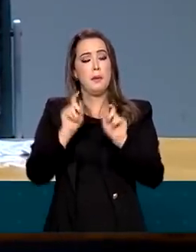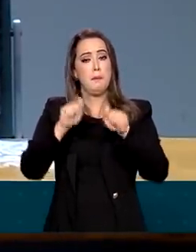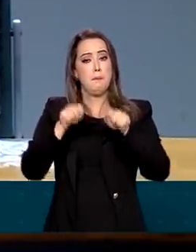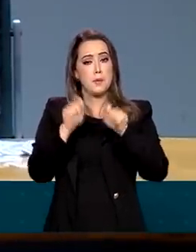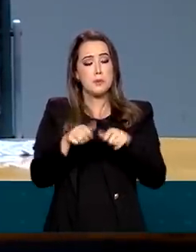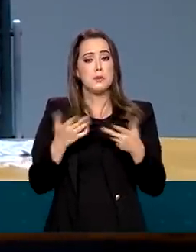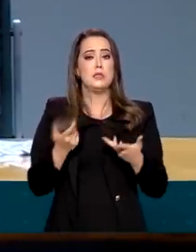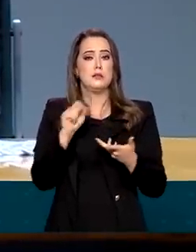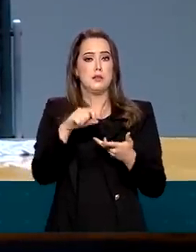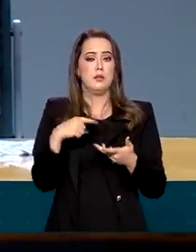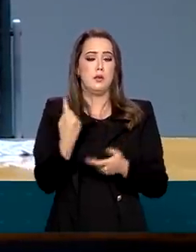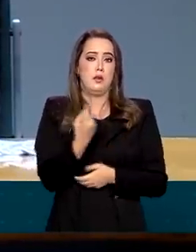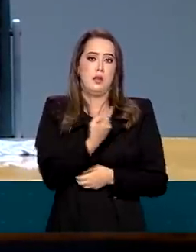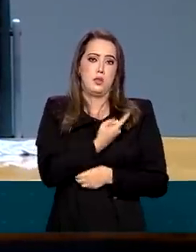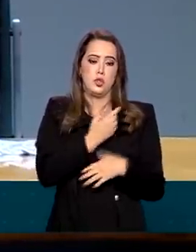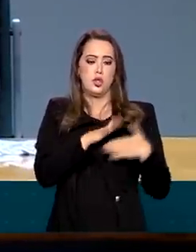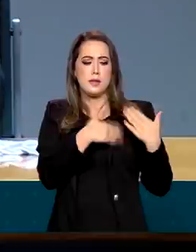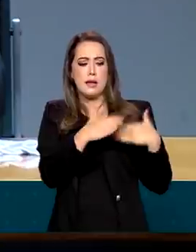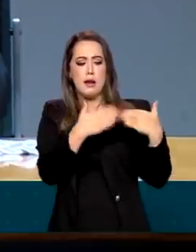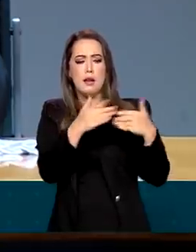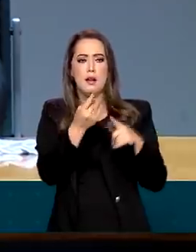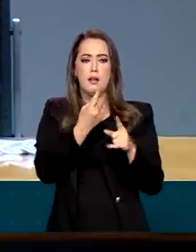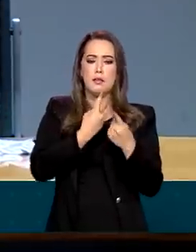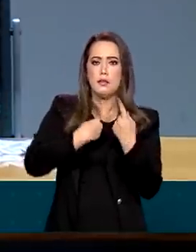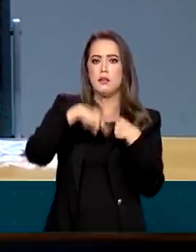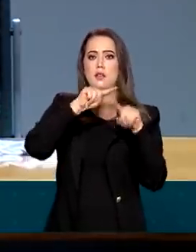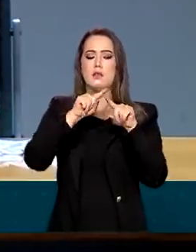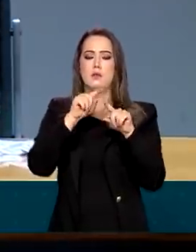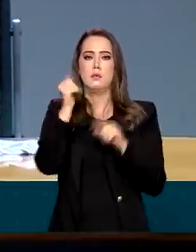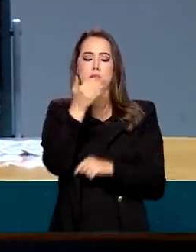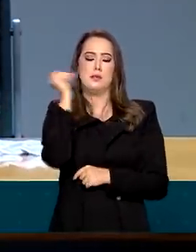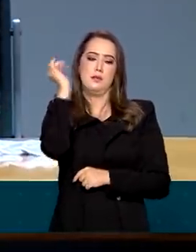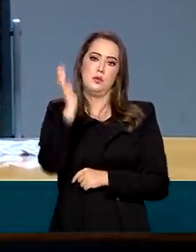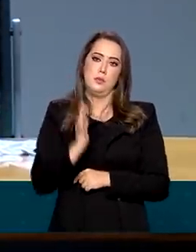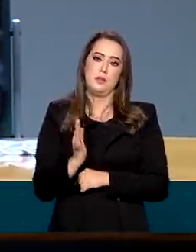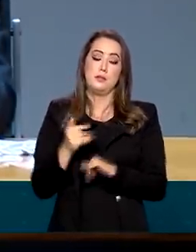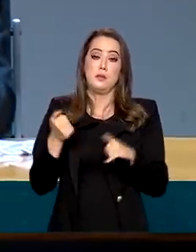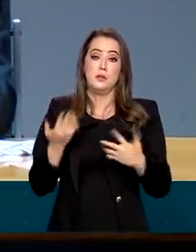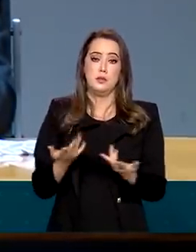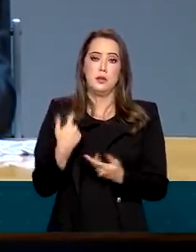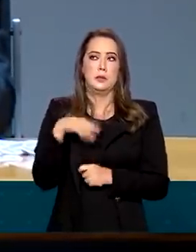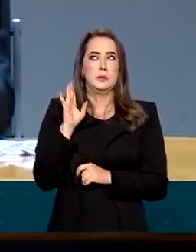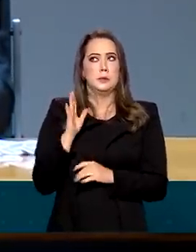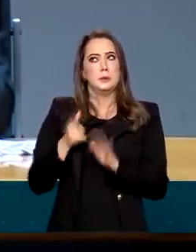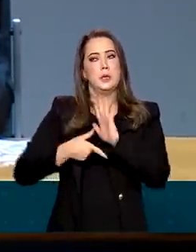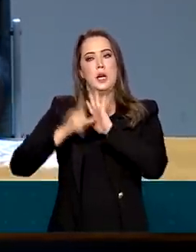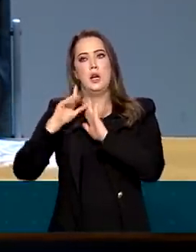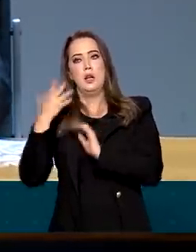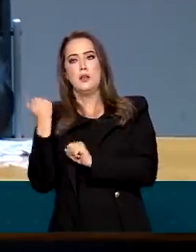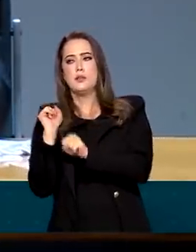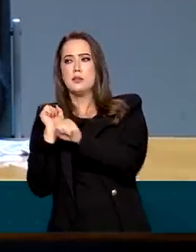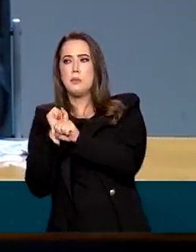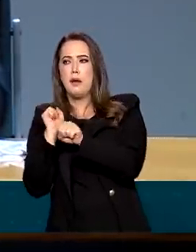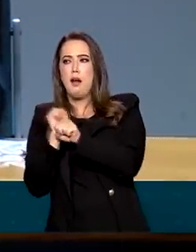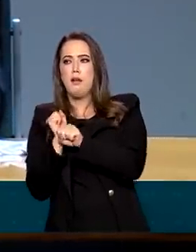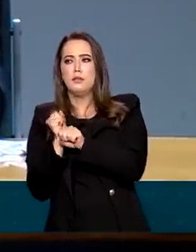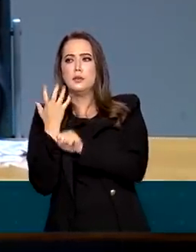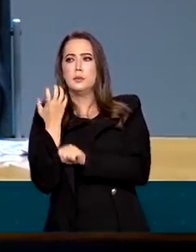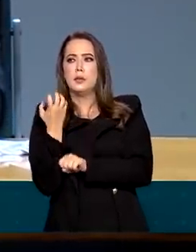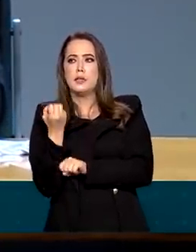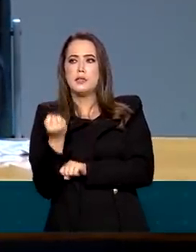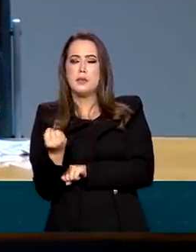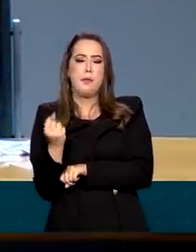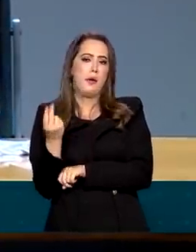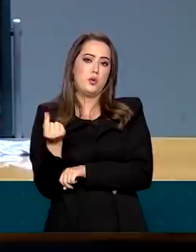ferramenta para acelerar a transformação do Estado brasileiro. Então, em vez de você ficar esperando para receber o dinheiro,